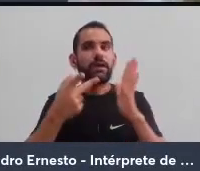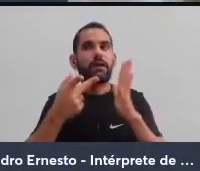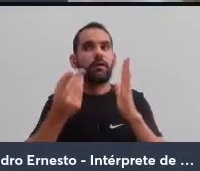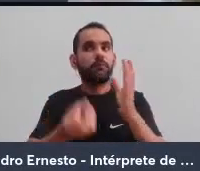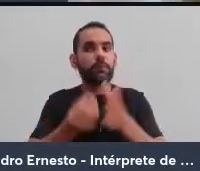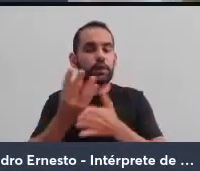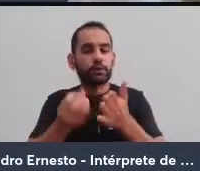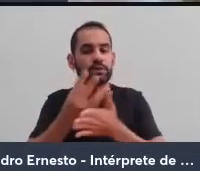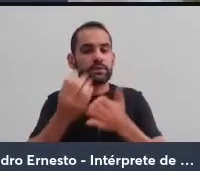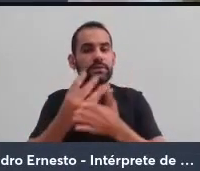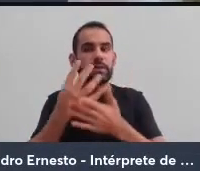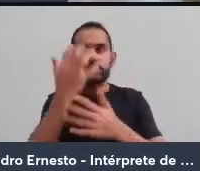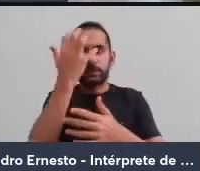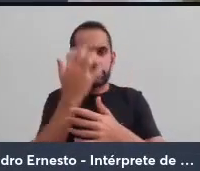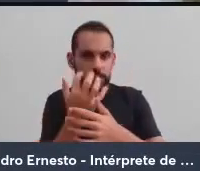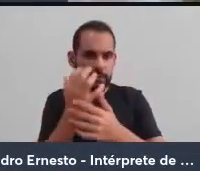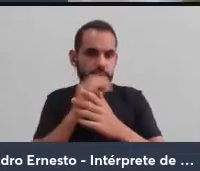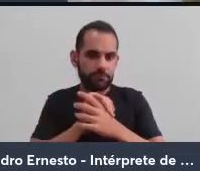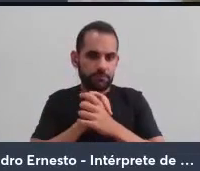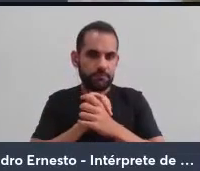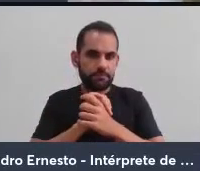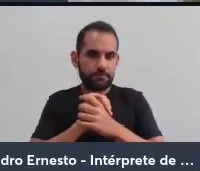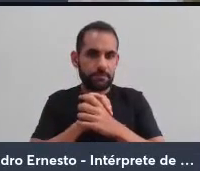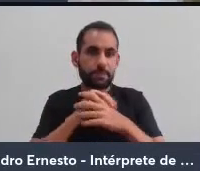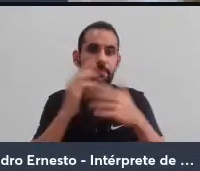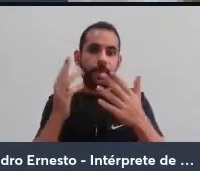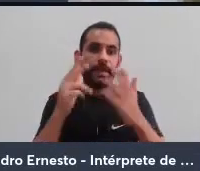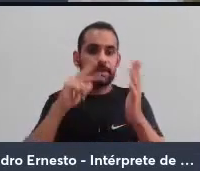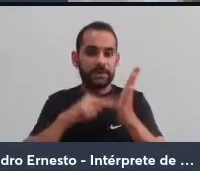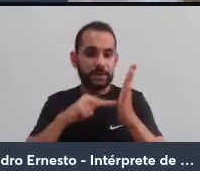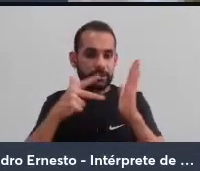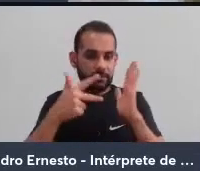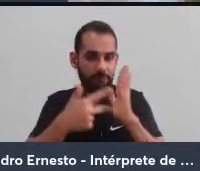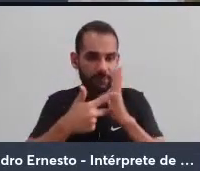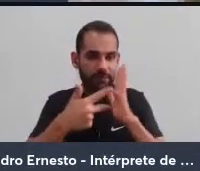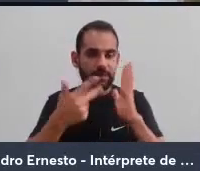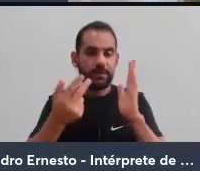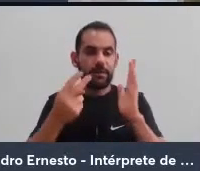de uma serialidade. E isso vai significar, então,